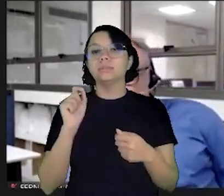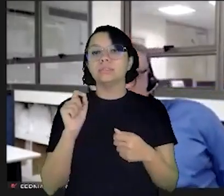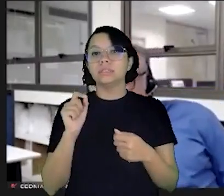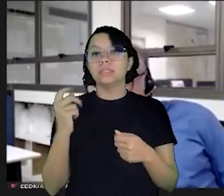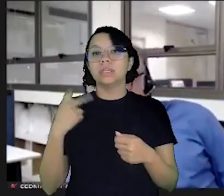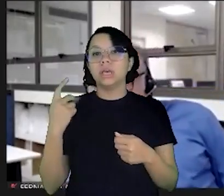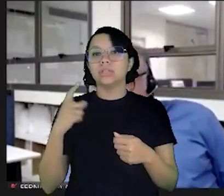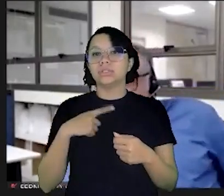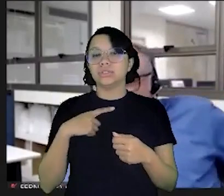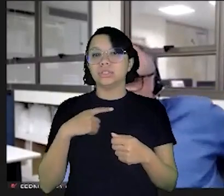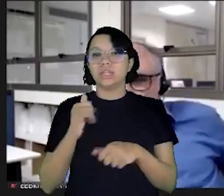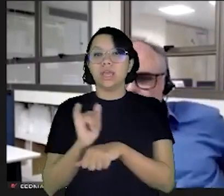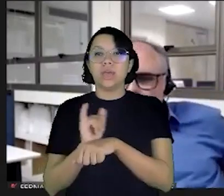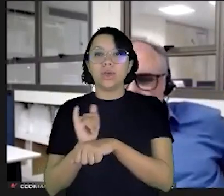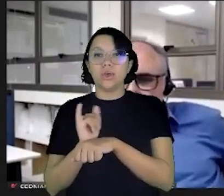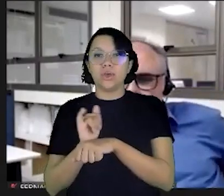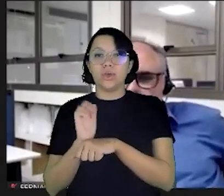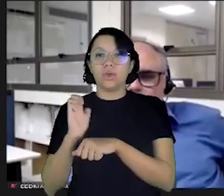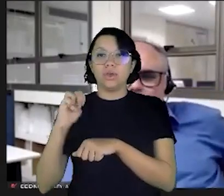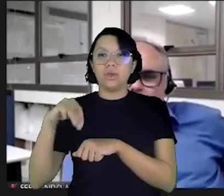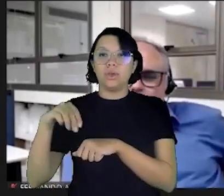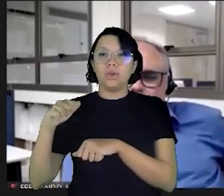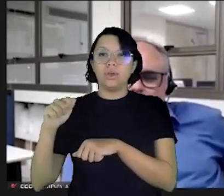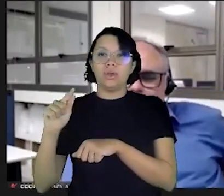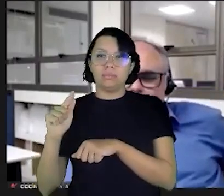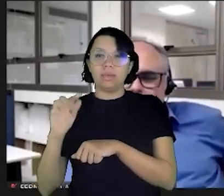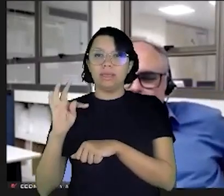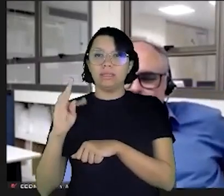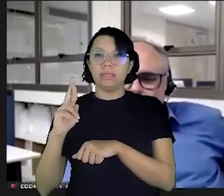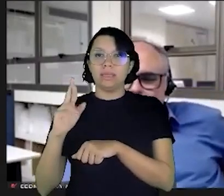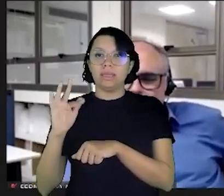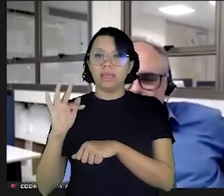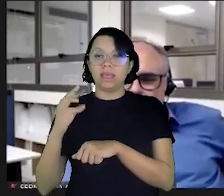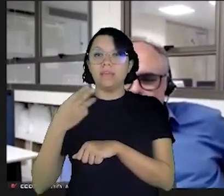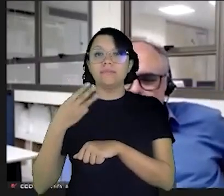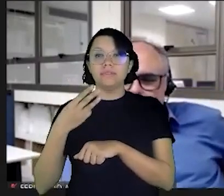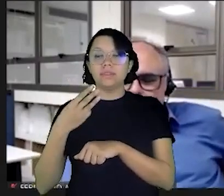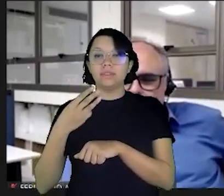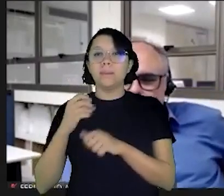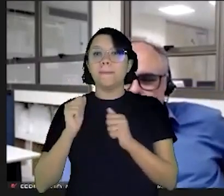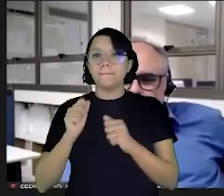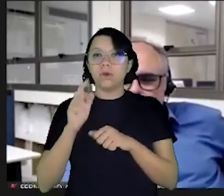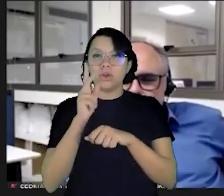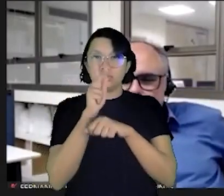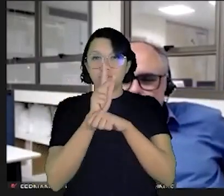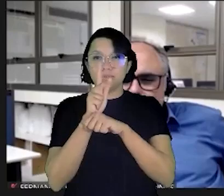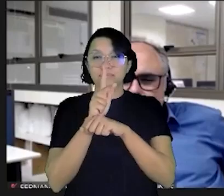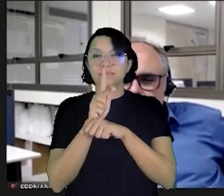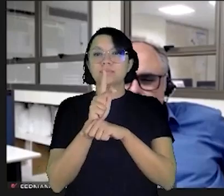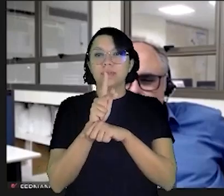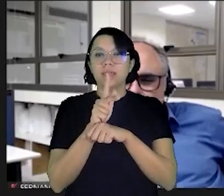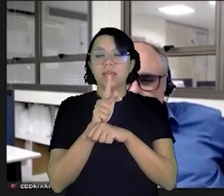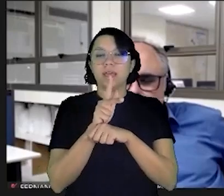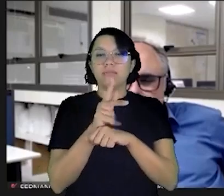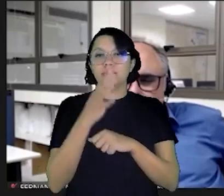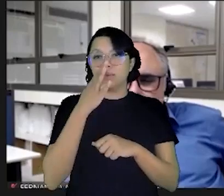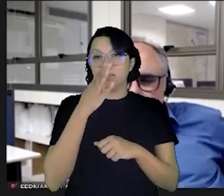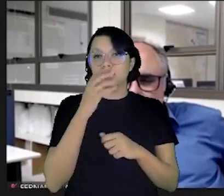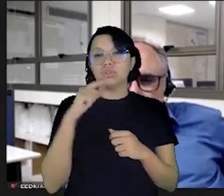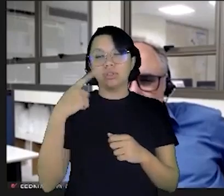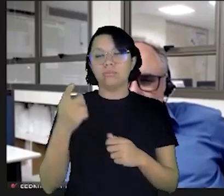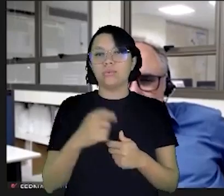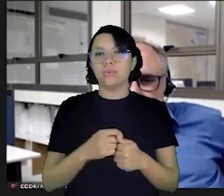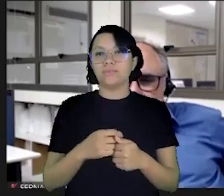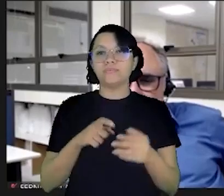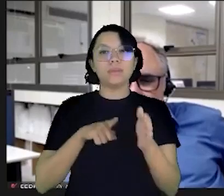que a gente tem o canal do youtube emag.trf3 pra quem quiser ver assistir o vídeo da palestra depois eu vi que algumas